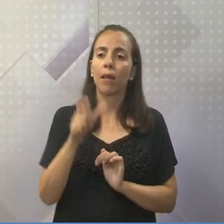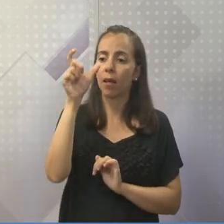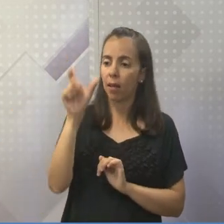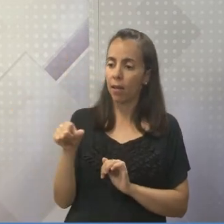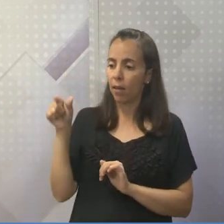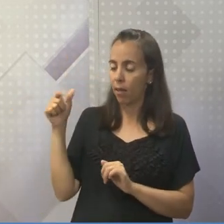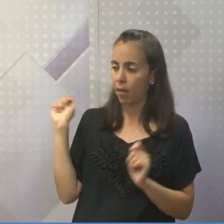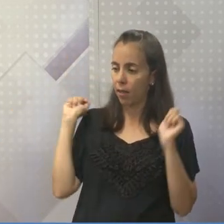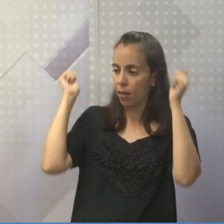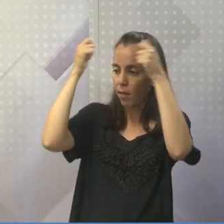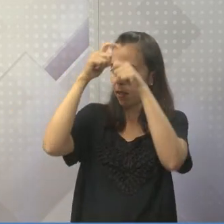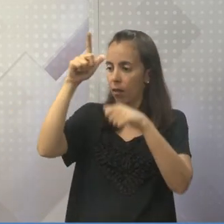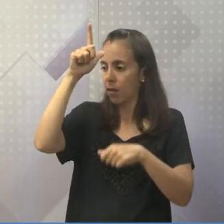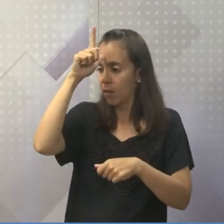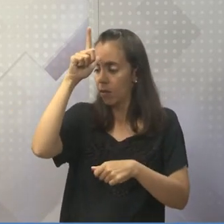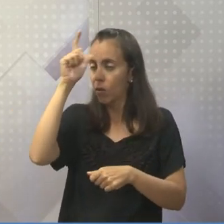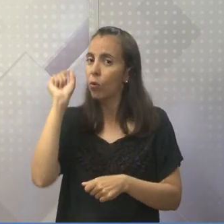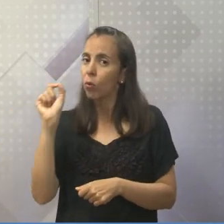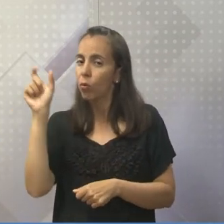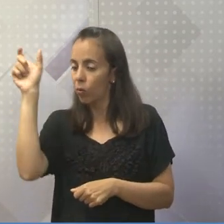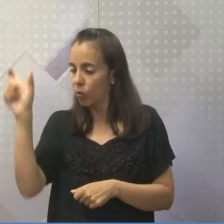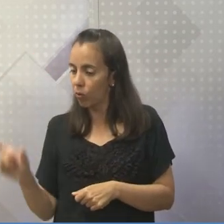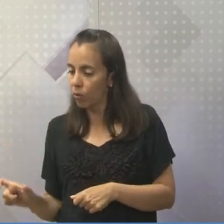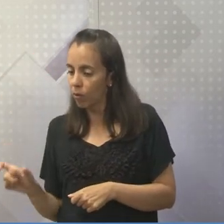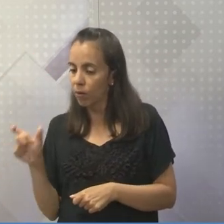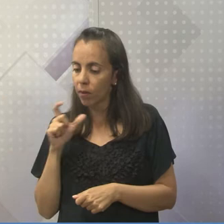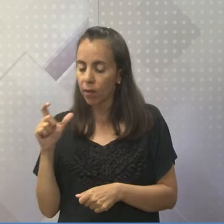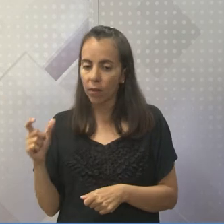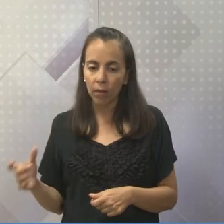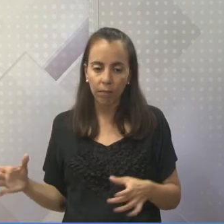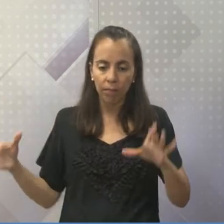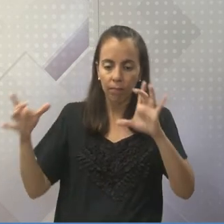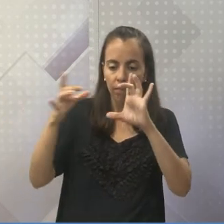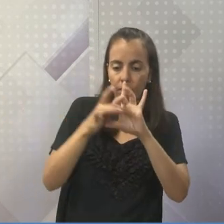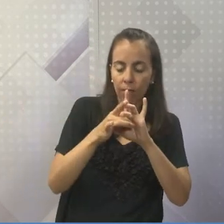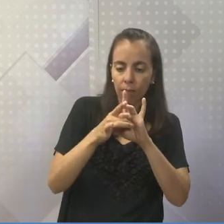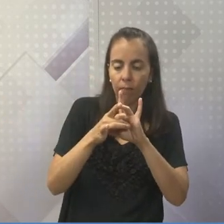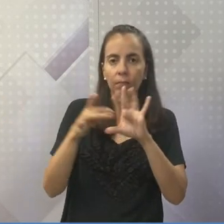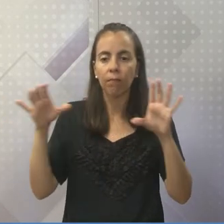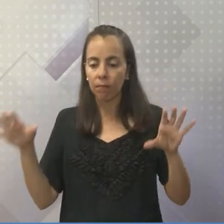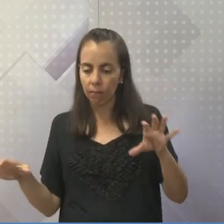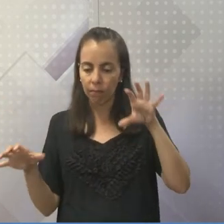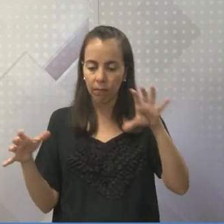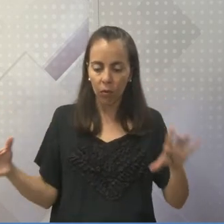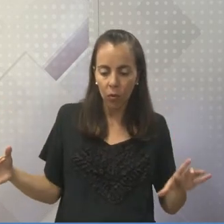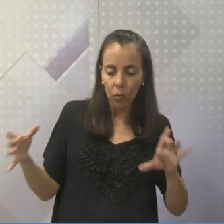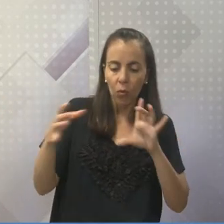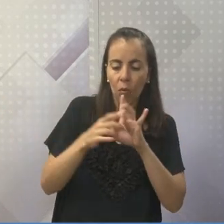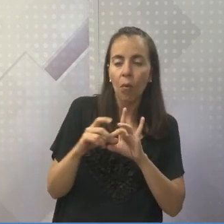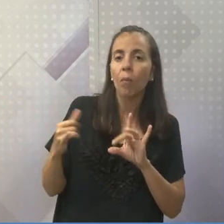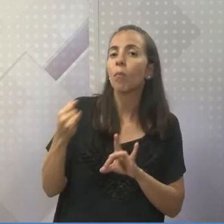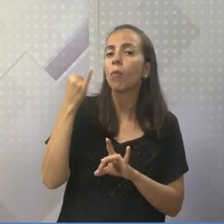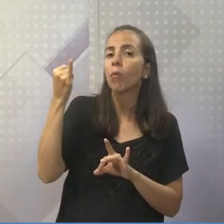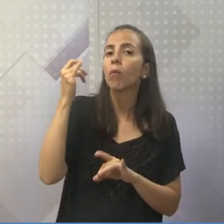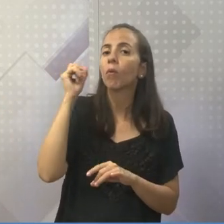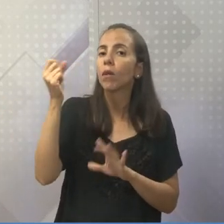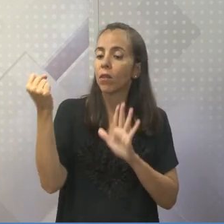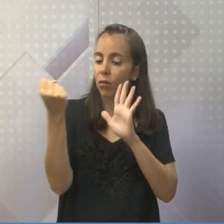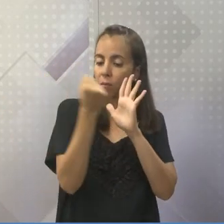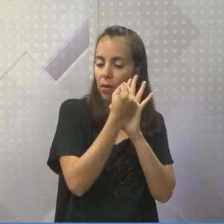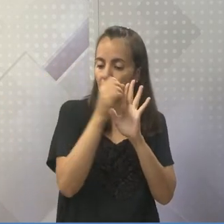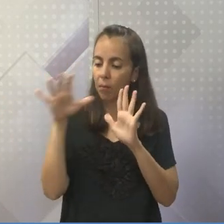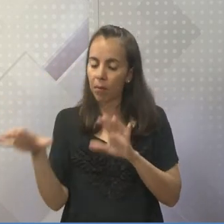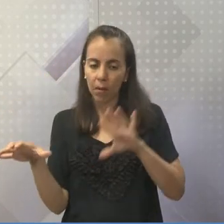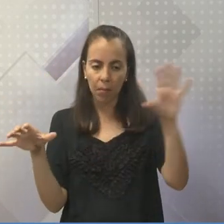ele foi um grande catalisador. Ou seja, ele fez essa junção também. Ele foi muito importante para fazer essa junção de símbolos.